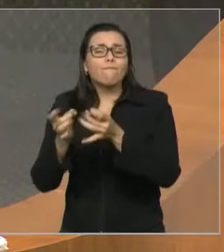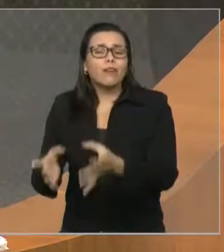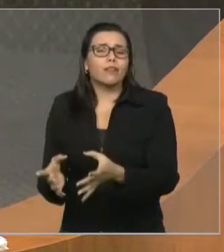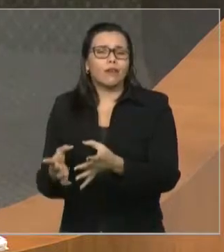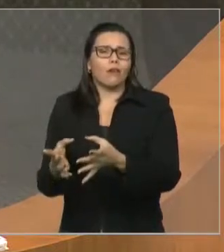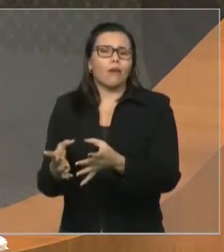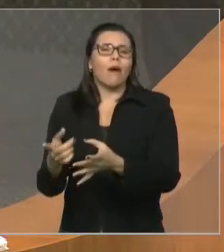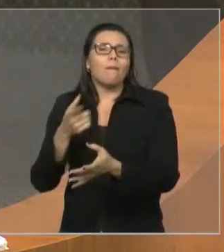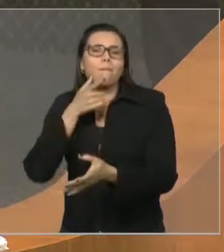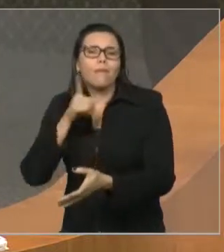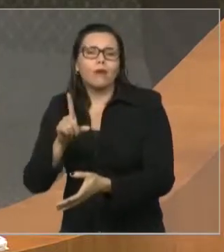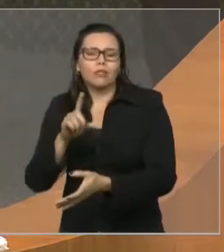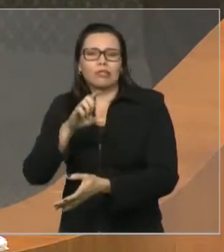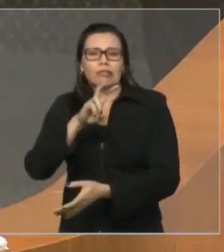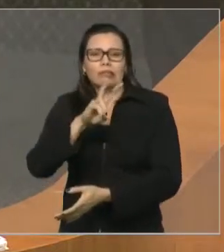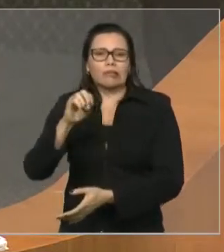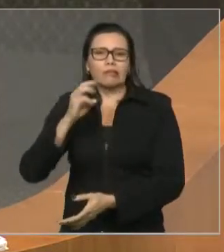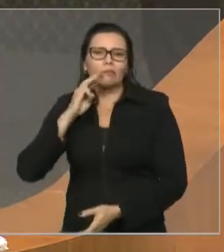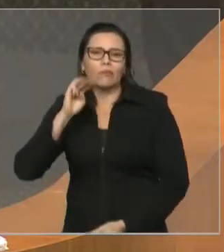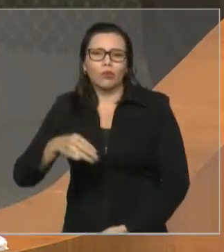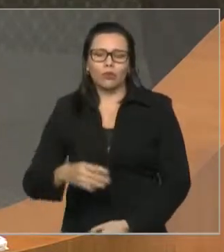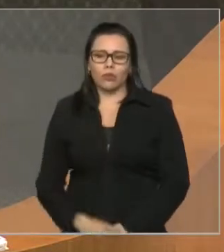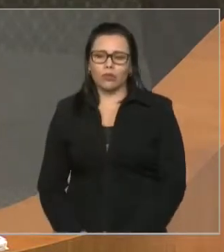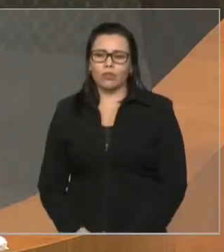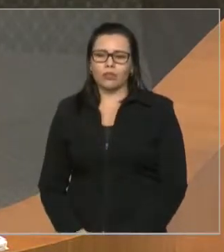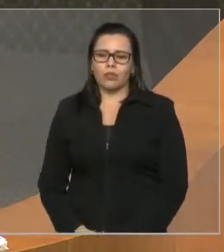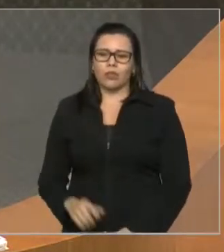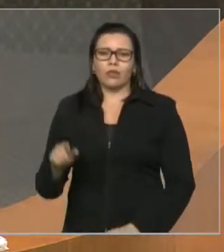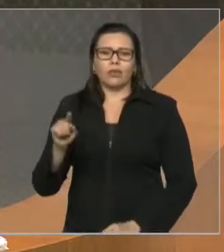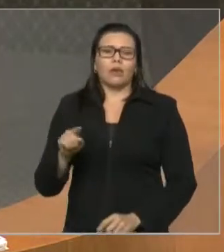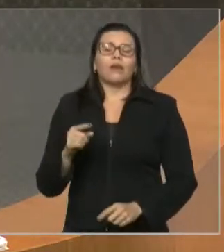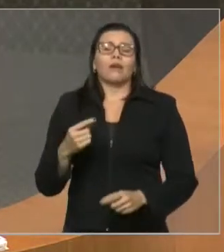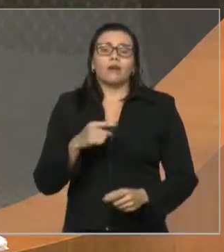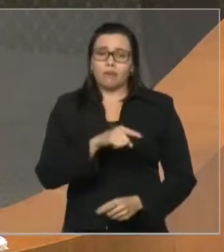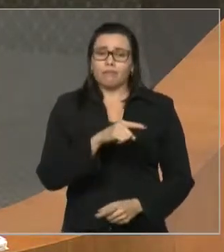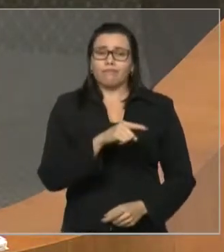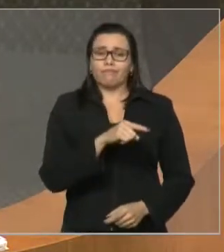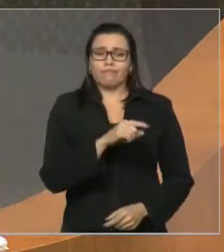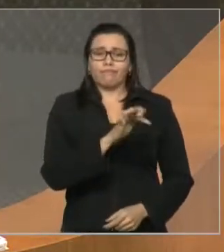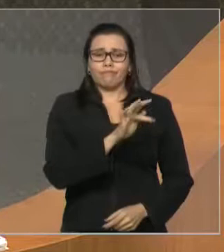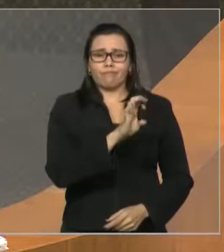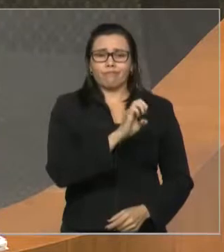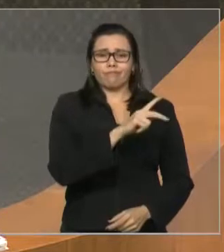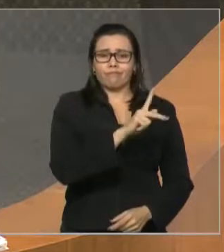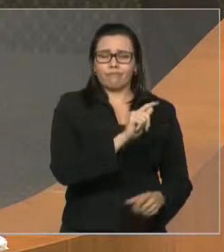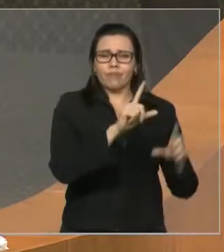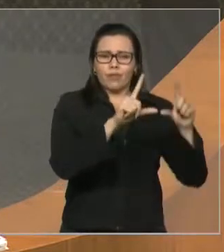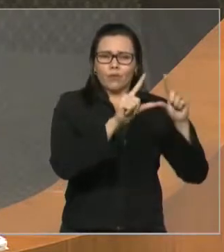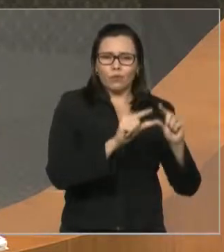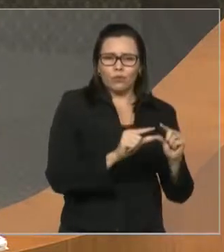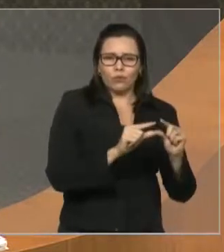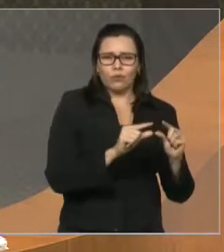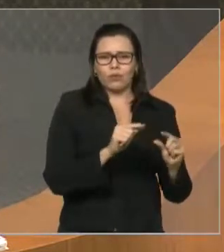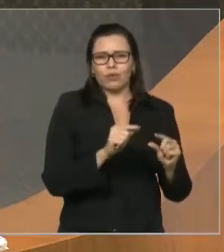Ministério Público, os aposentados do Tribunal de Contas do Estado e os aposentados daqui dessa casa.